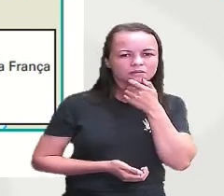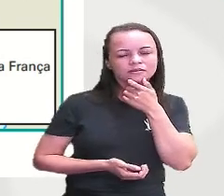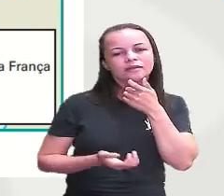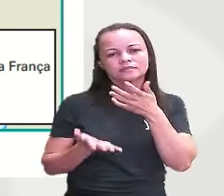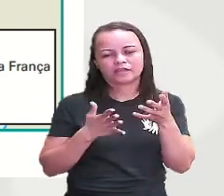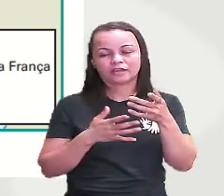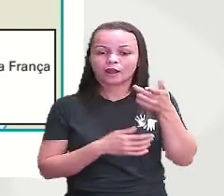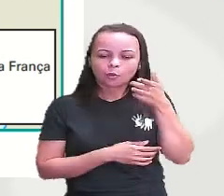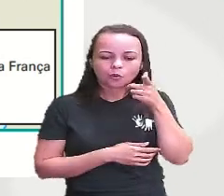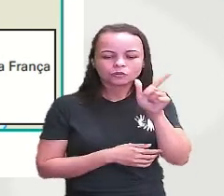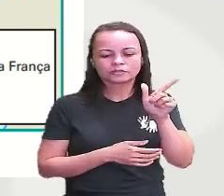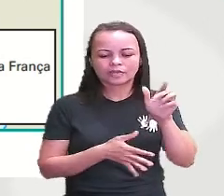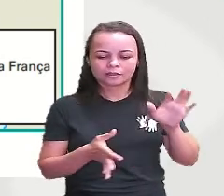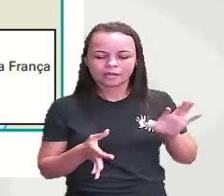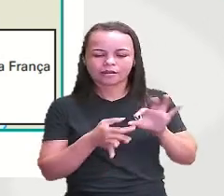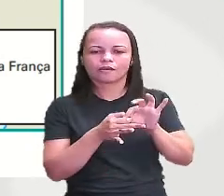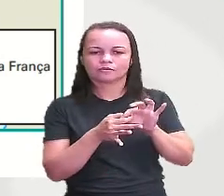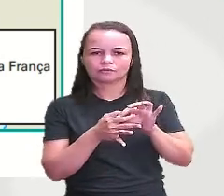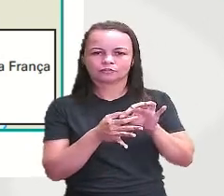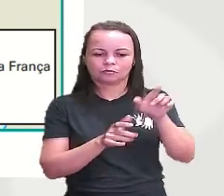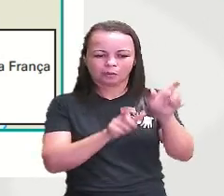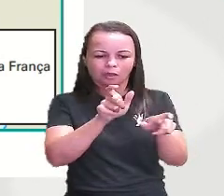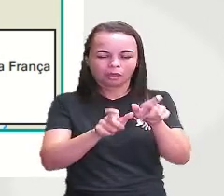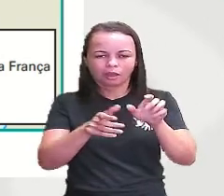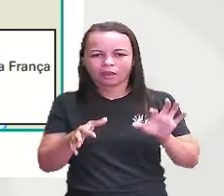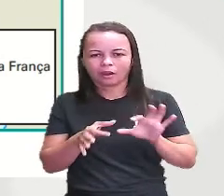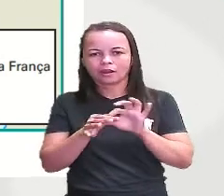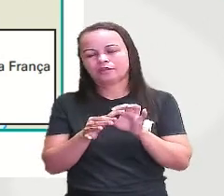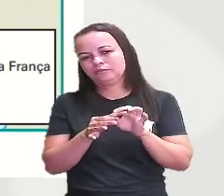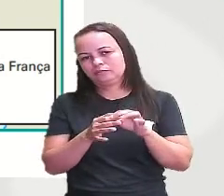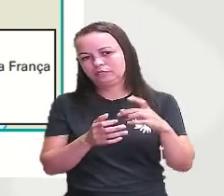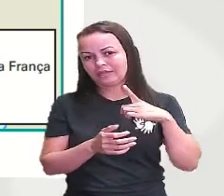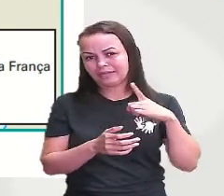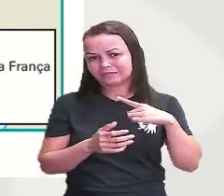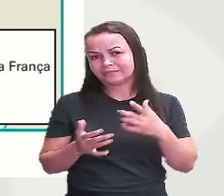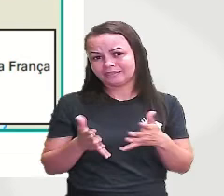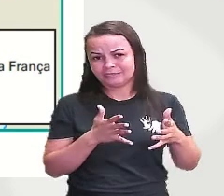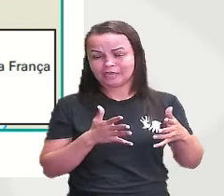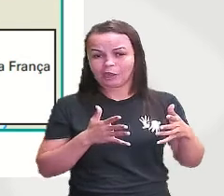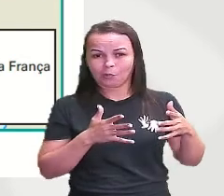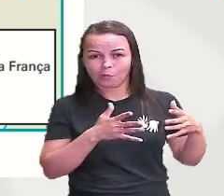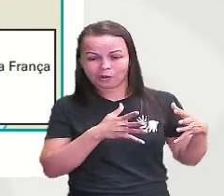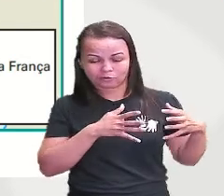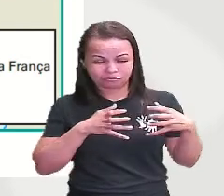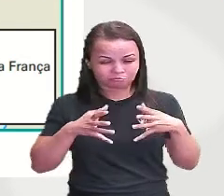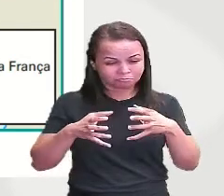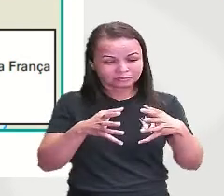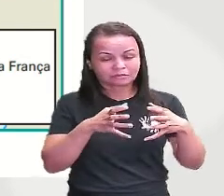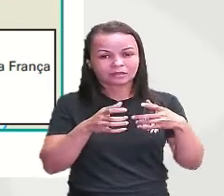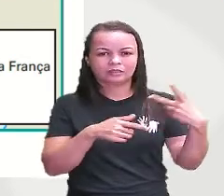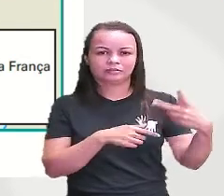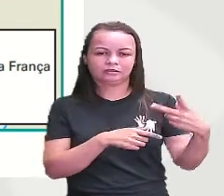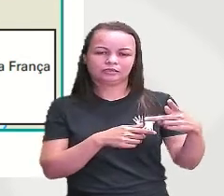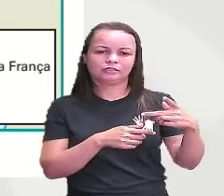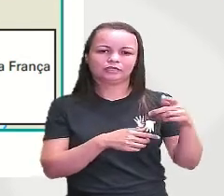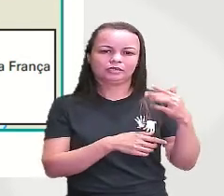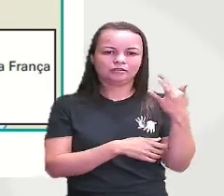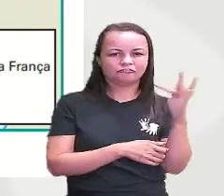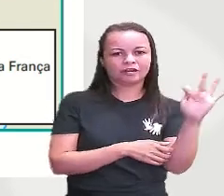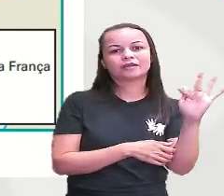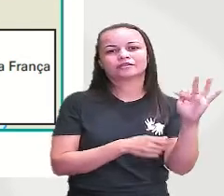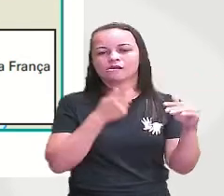conseguir aliados que na verdade havia uma disputa entre Inglaterra e França por conta disso de territórios